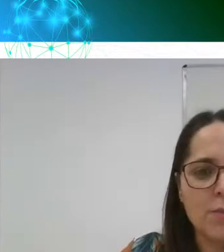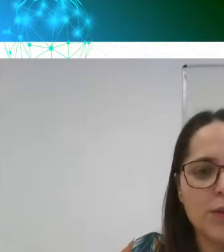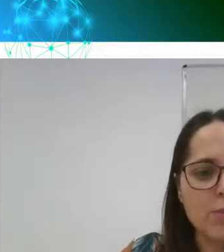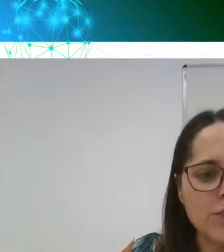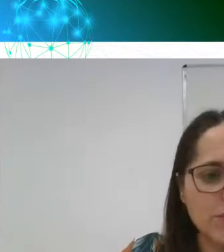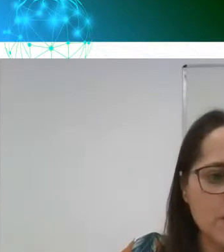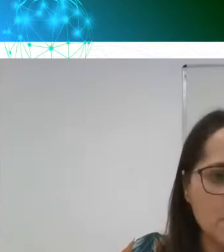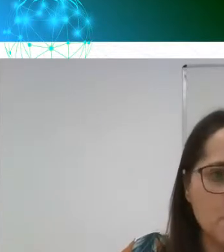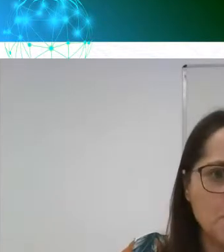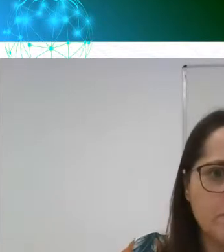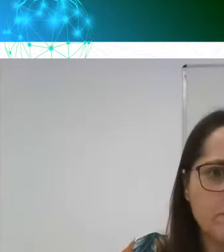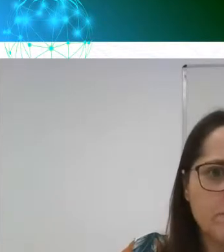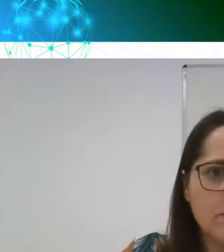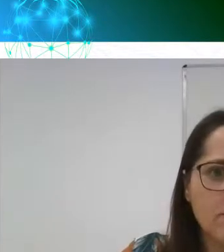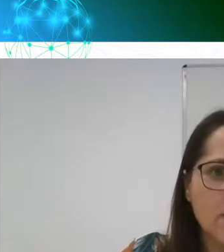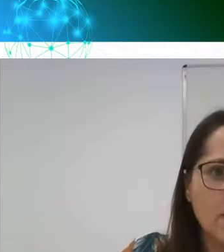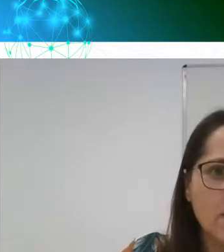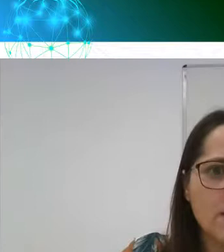Bem, então,